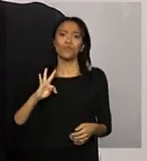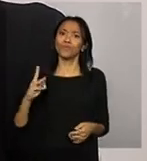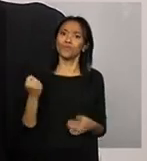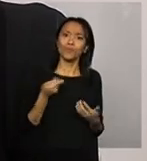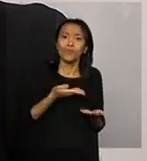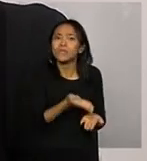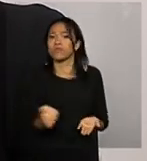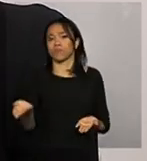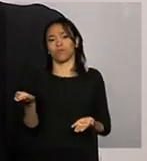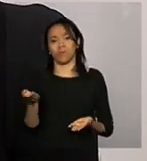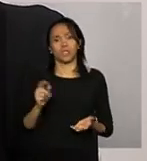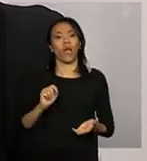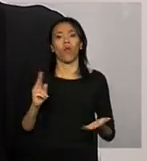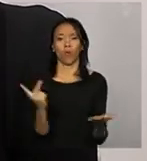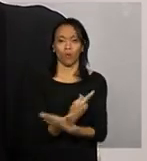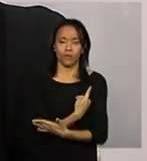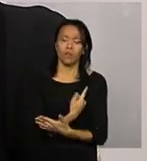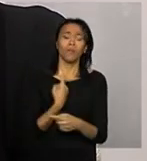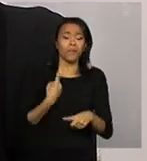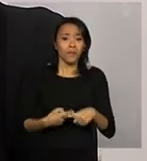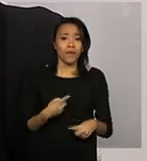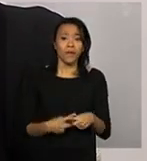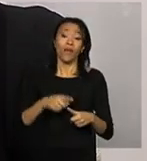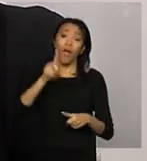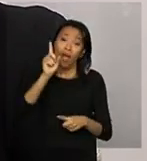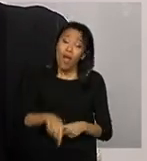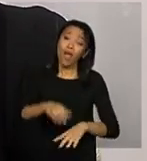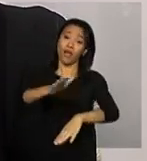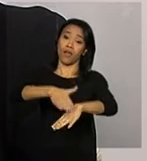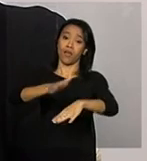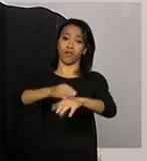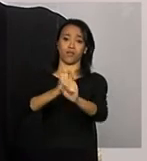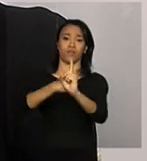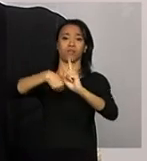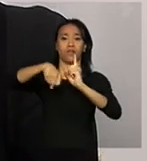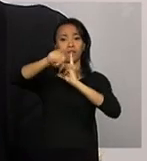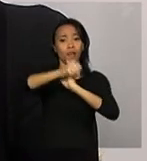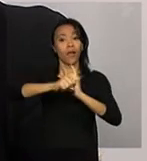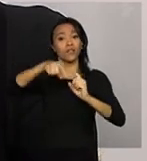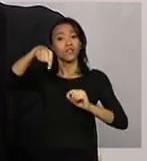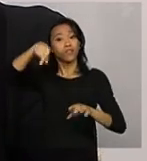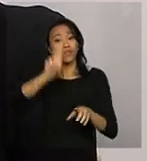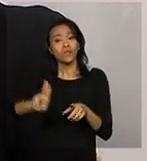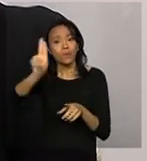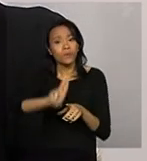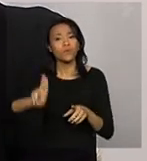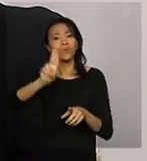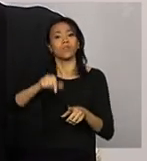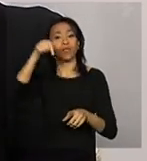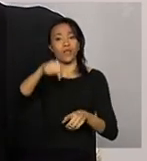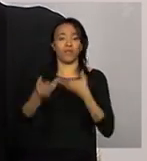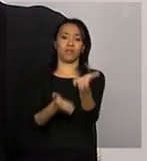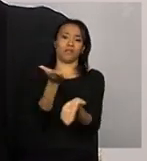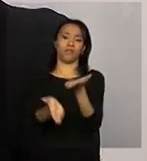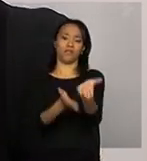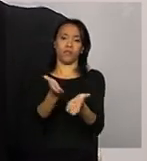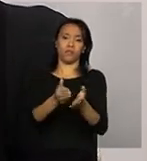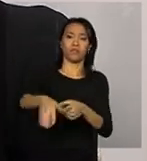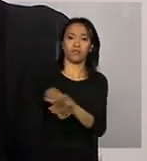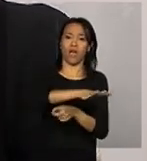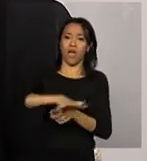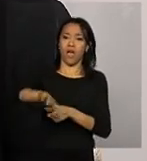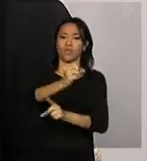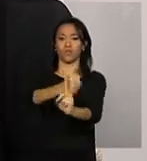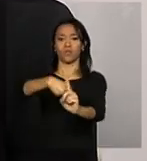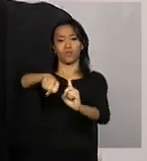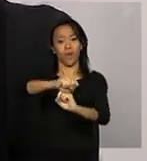justamente porque é a própria sociedade que utiliza os serviços da assistência social. Então, o papel do